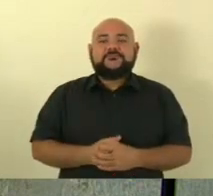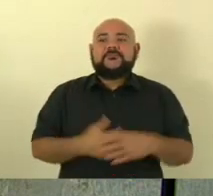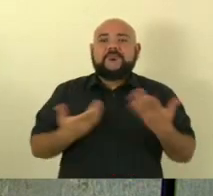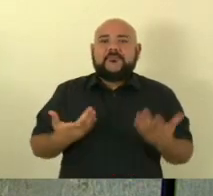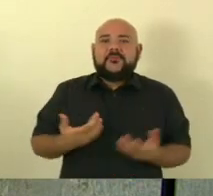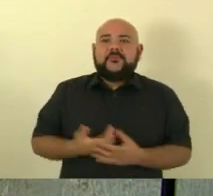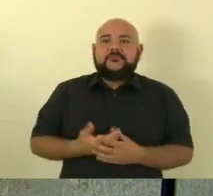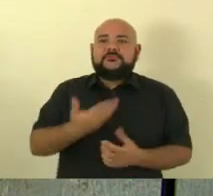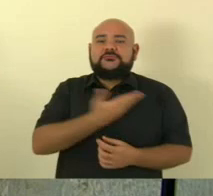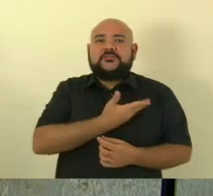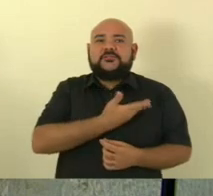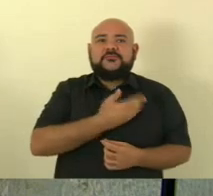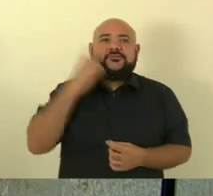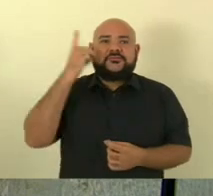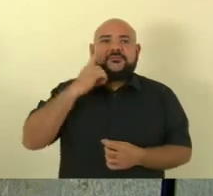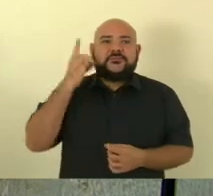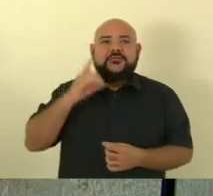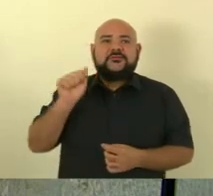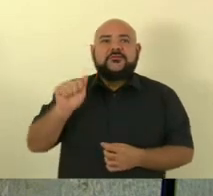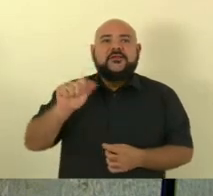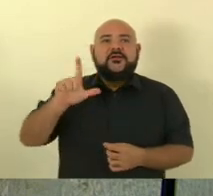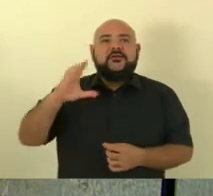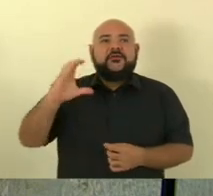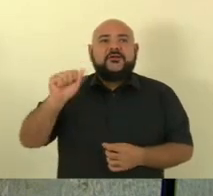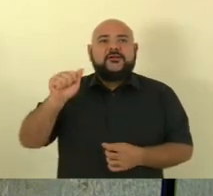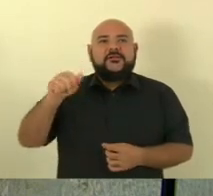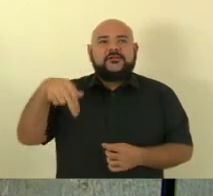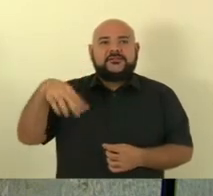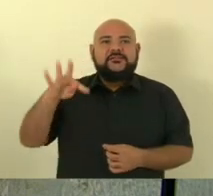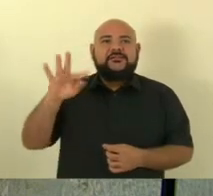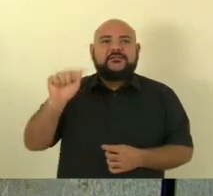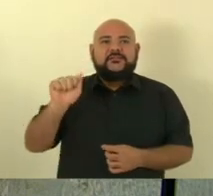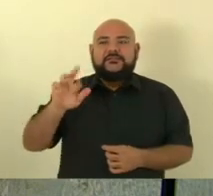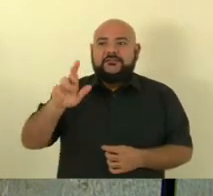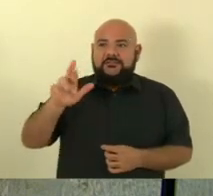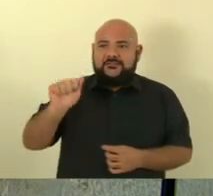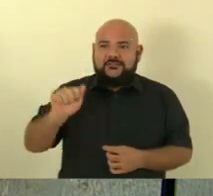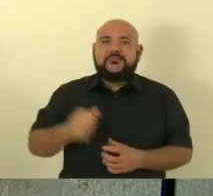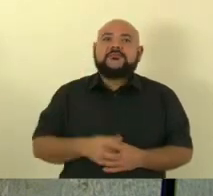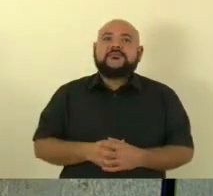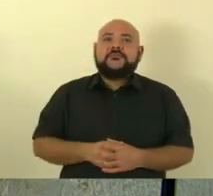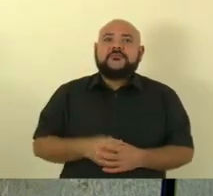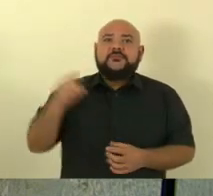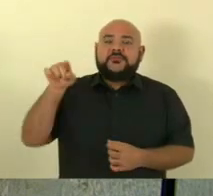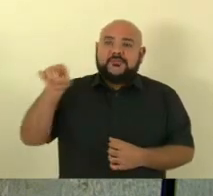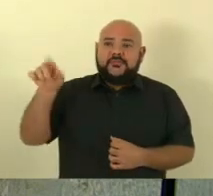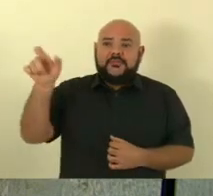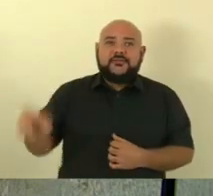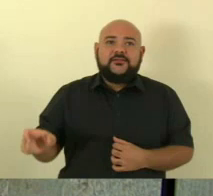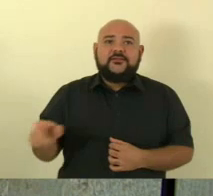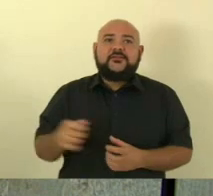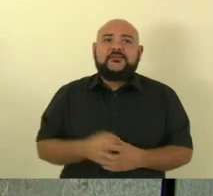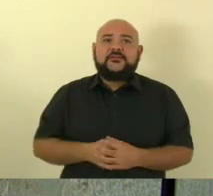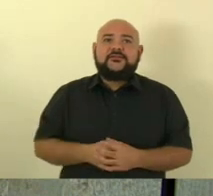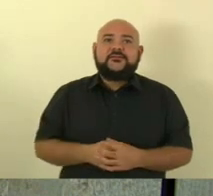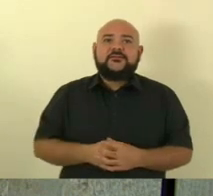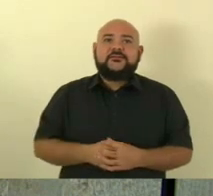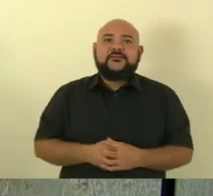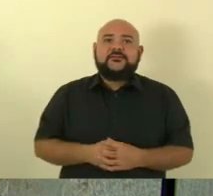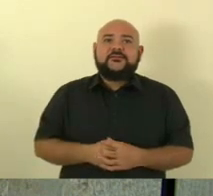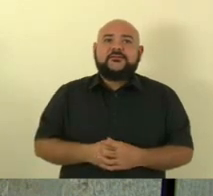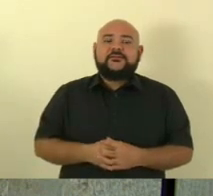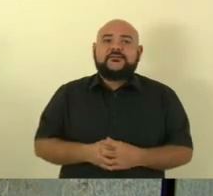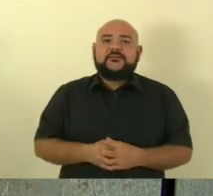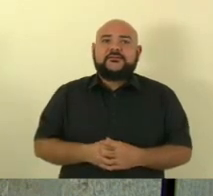Alcântaro que está fazendo essa essa lei ó